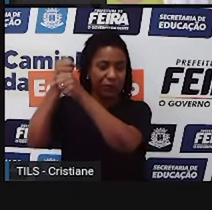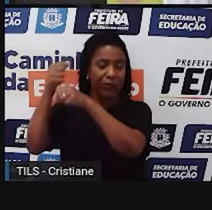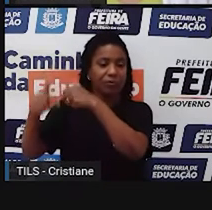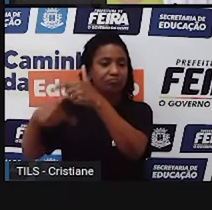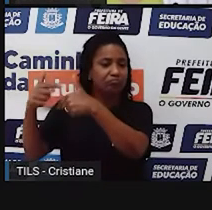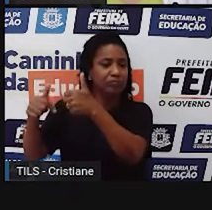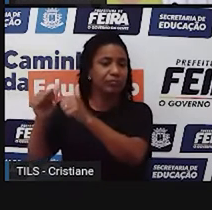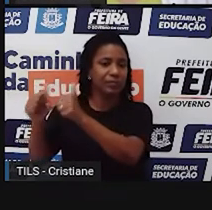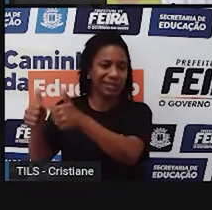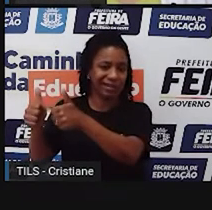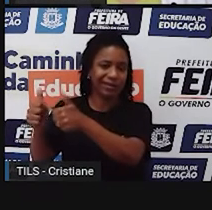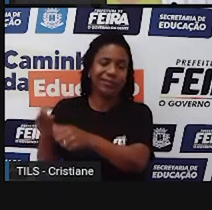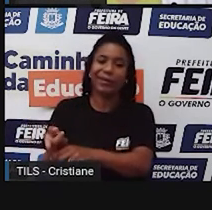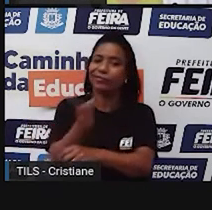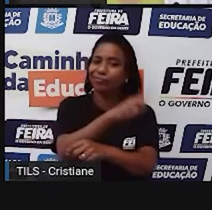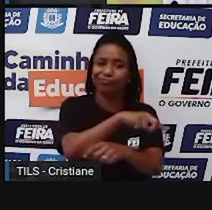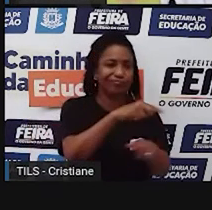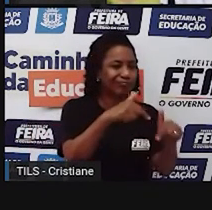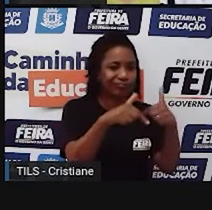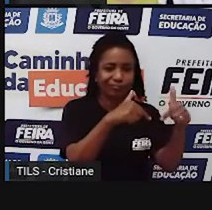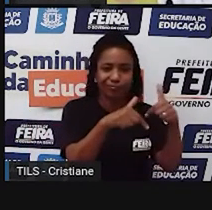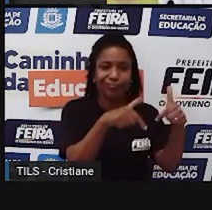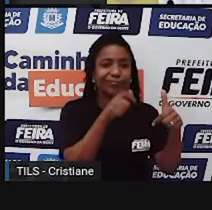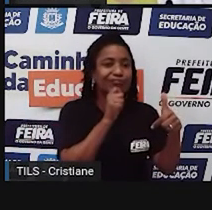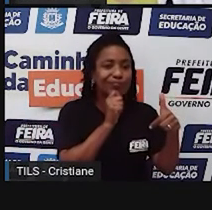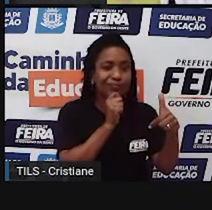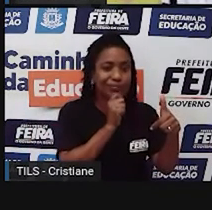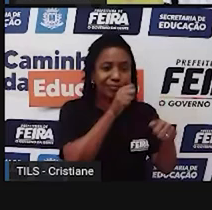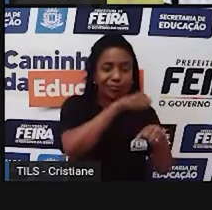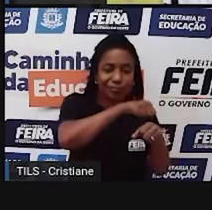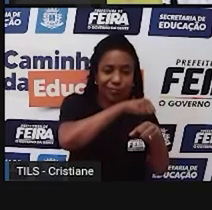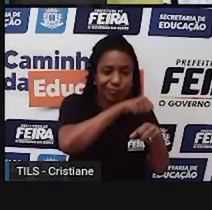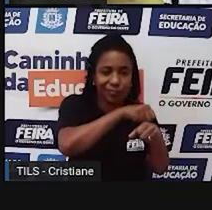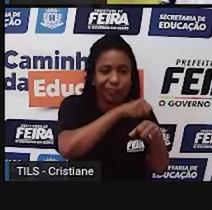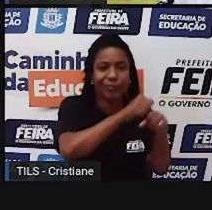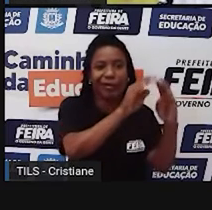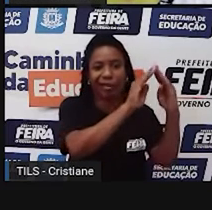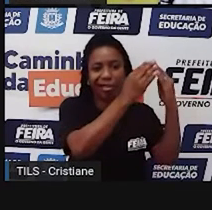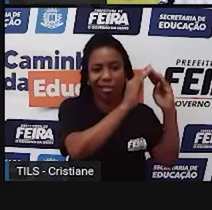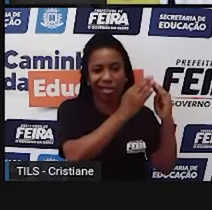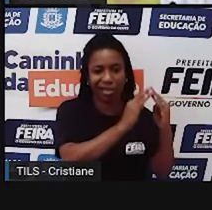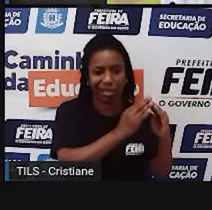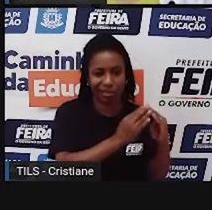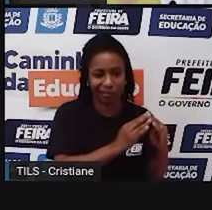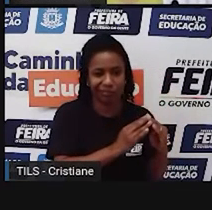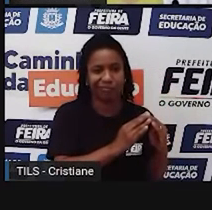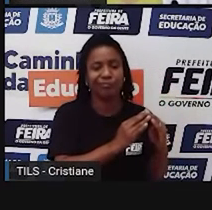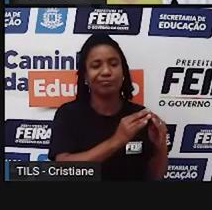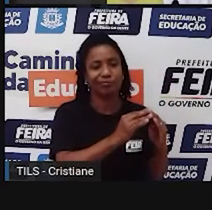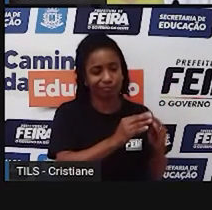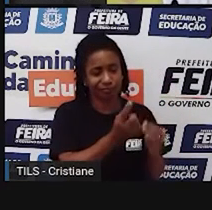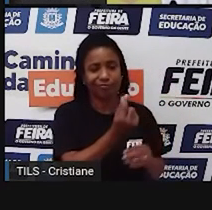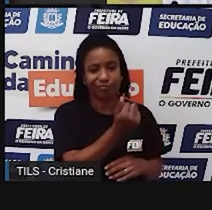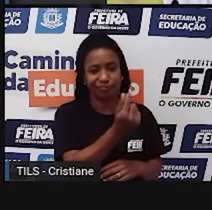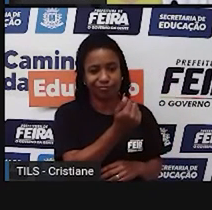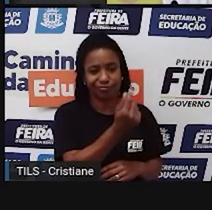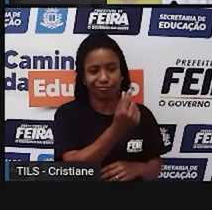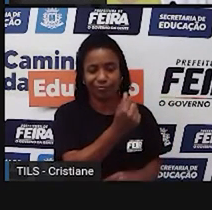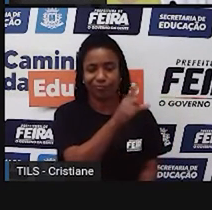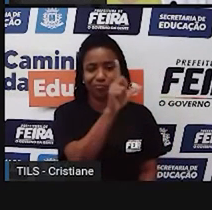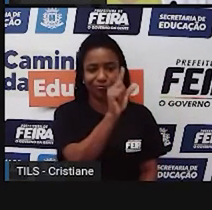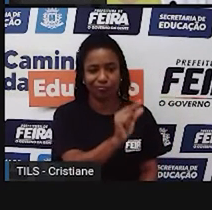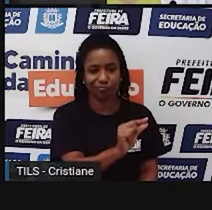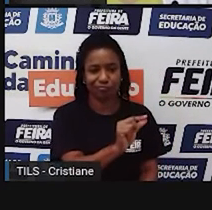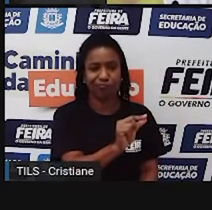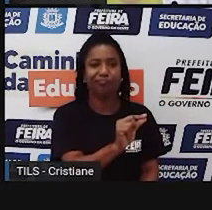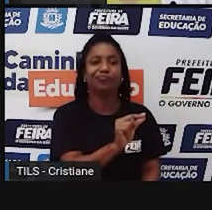desigualdades também geram pessoas que ganham muito e pessoas que não ganham nada. E isso se reflete nas